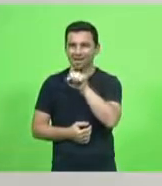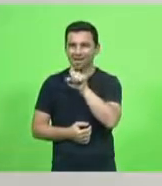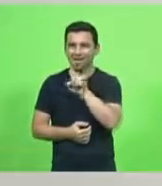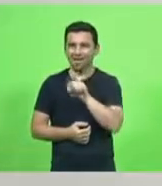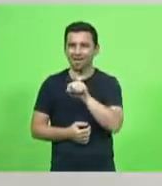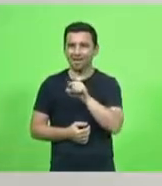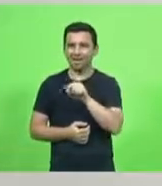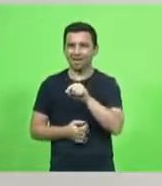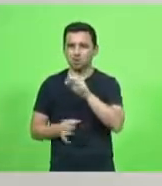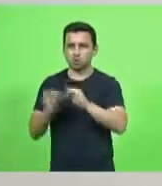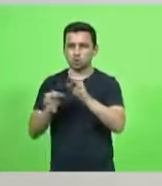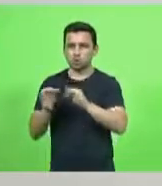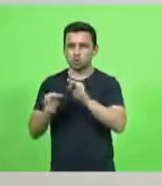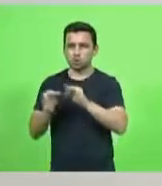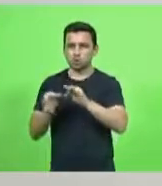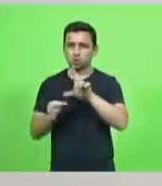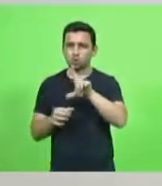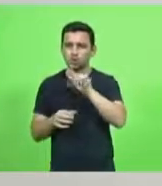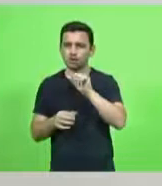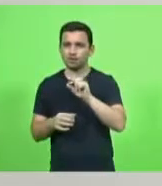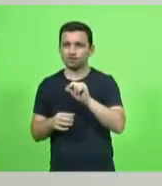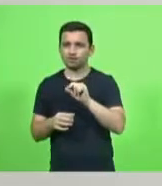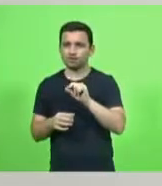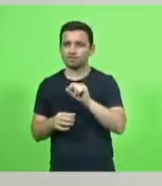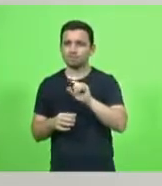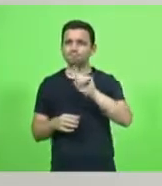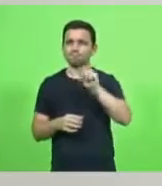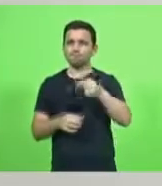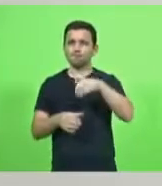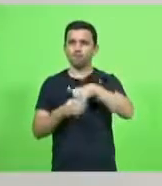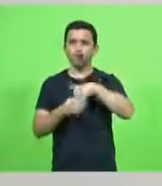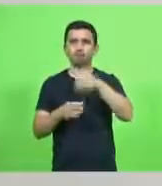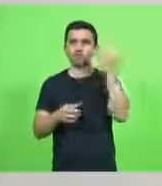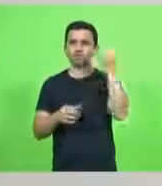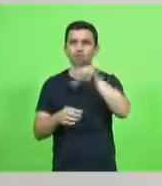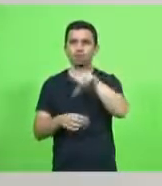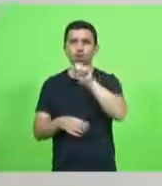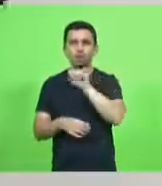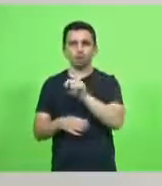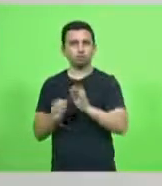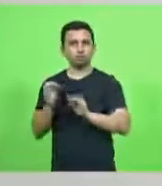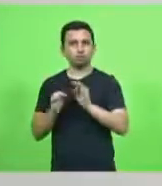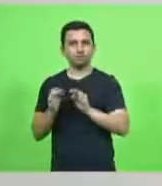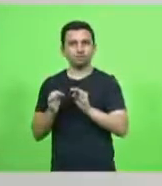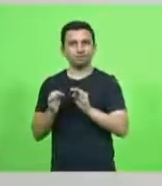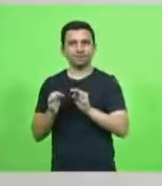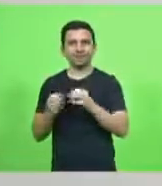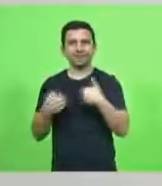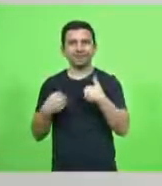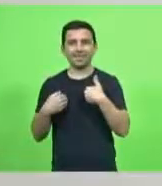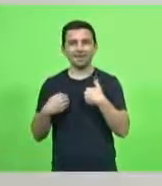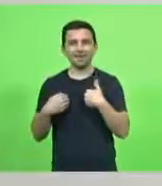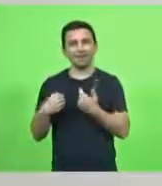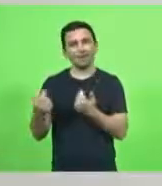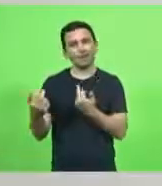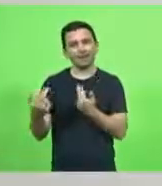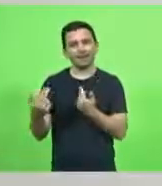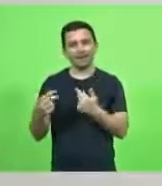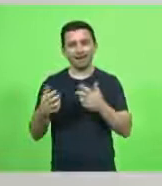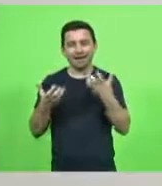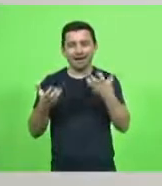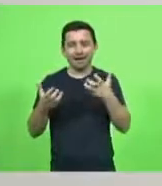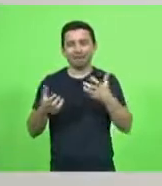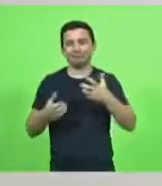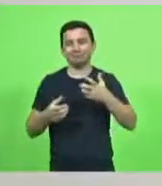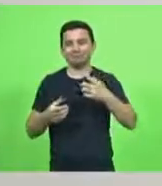eleito pelo voto popular, à época, com mais de mil votos, talvez isso seja a minha essência de disputar política,